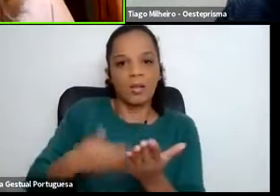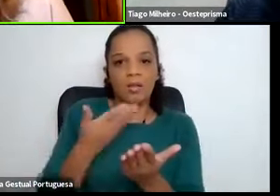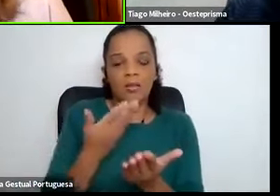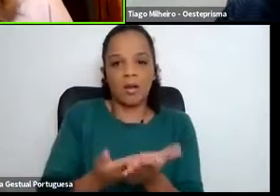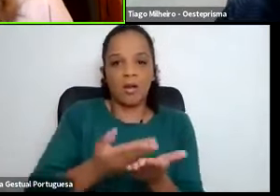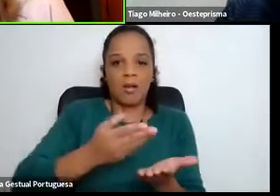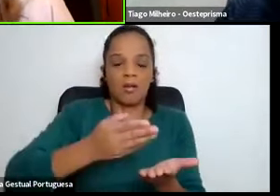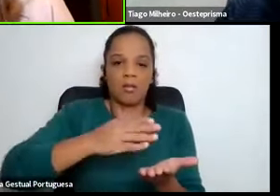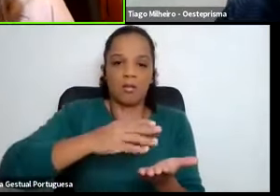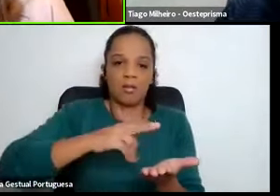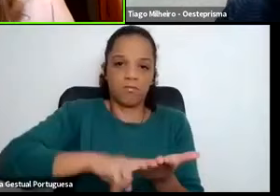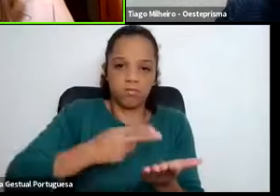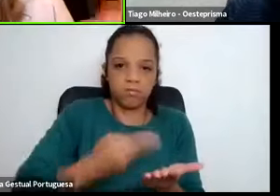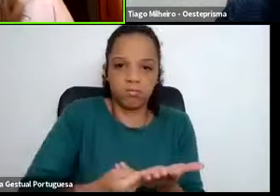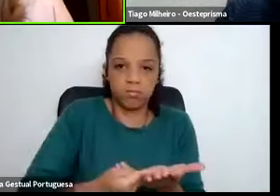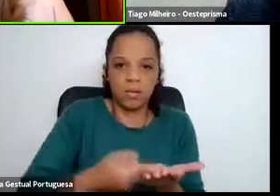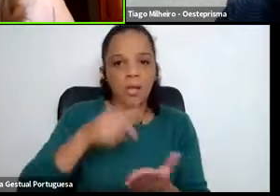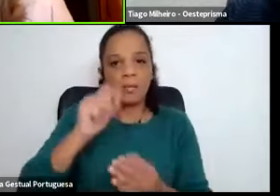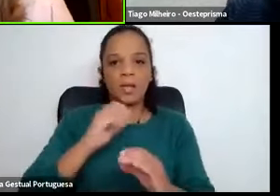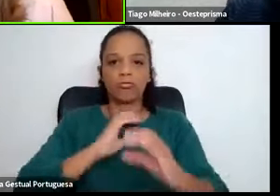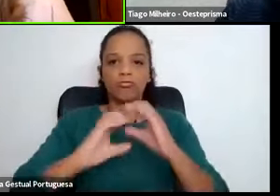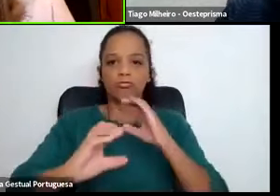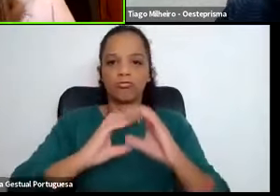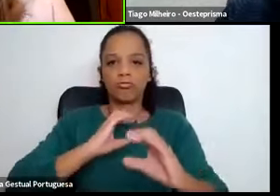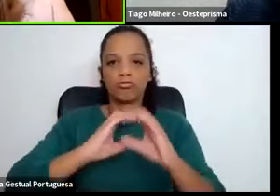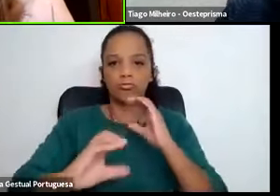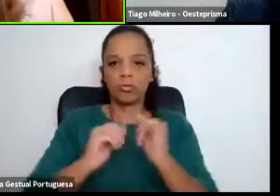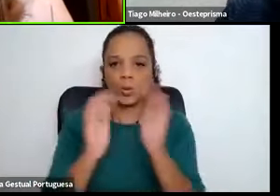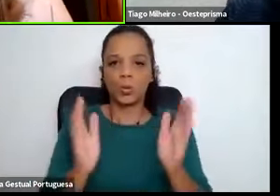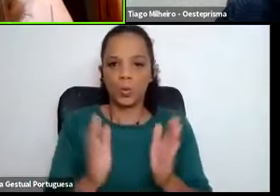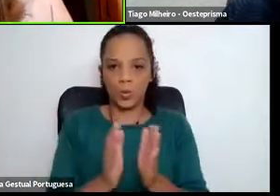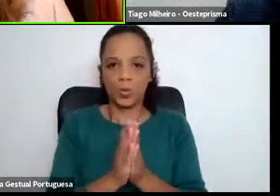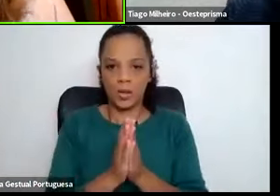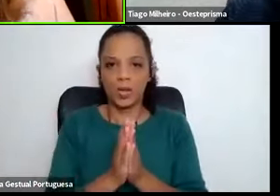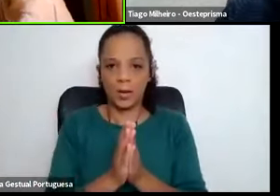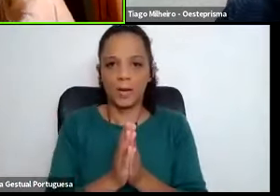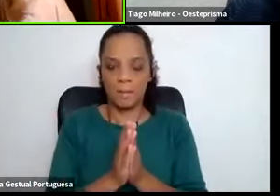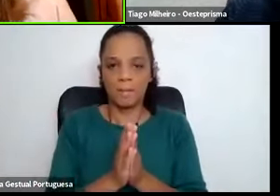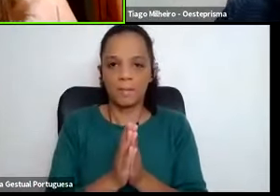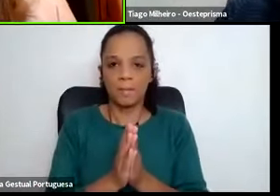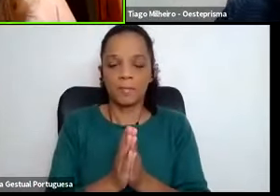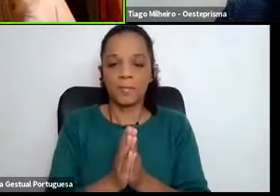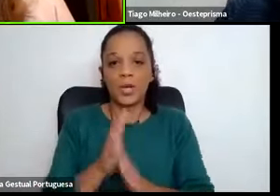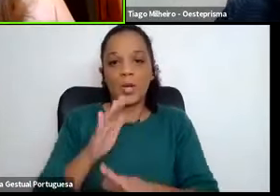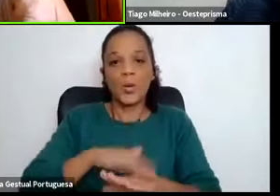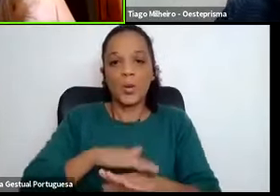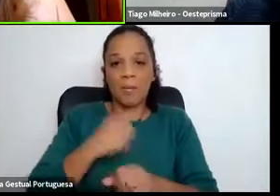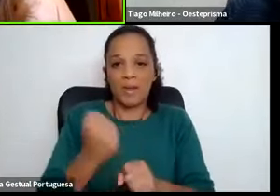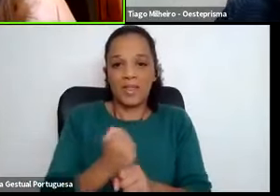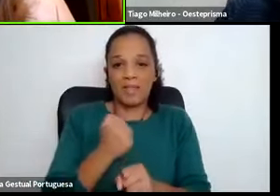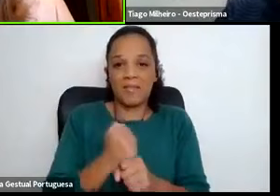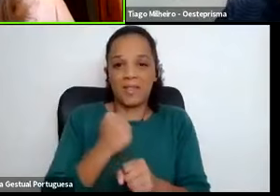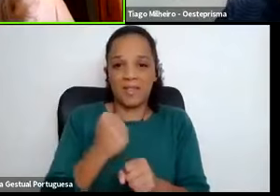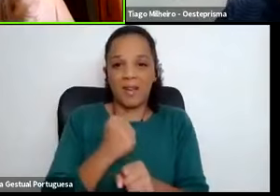e toda a comunicação que essa atividade